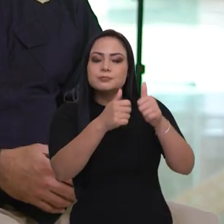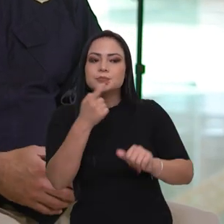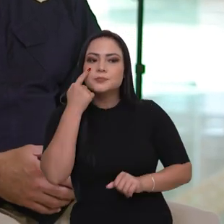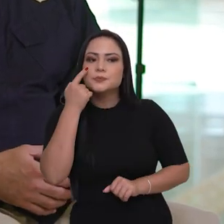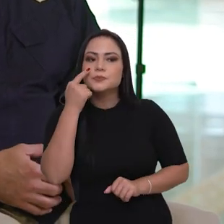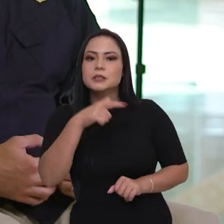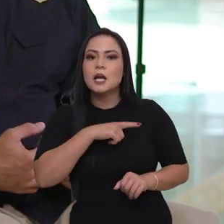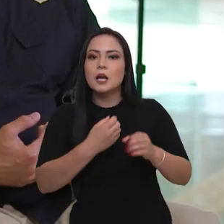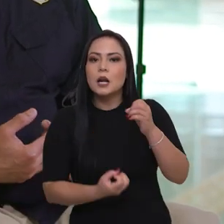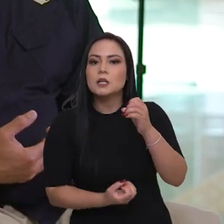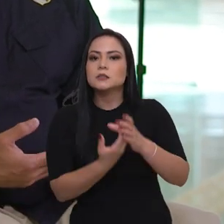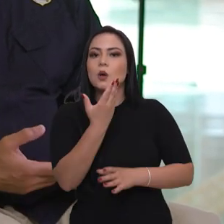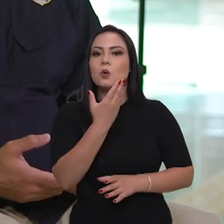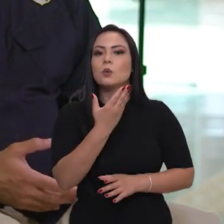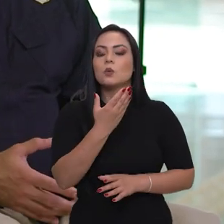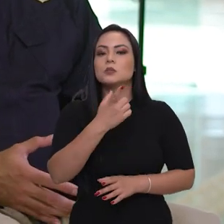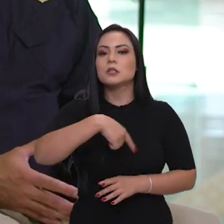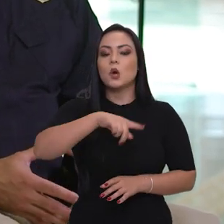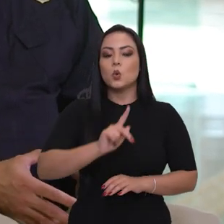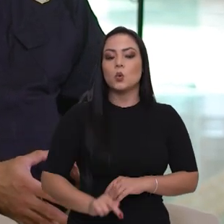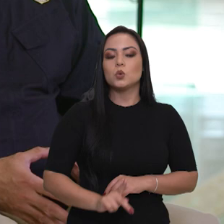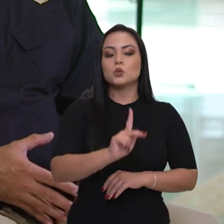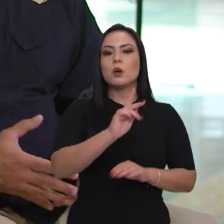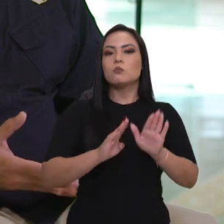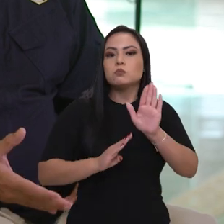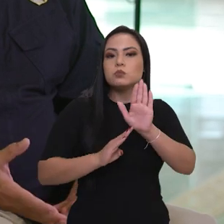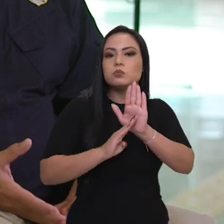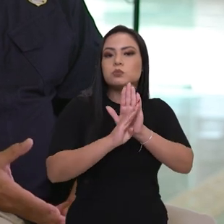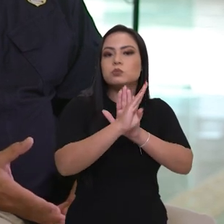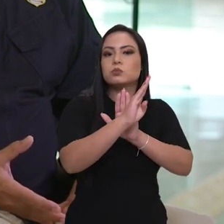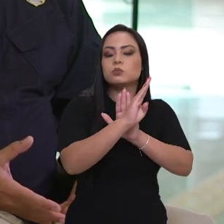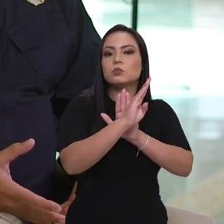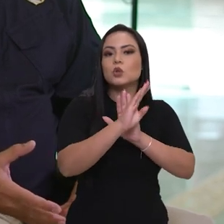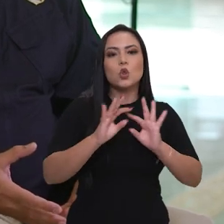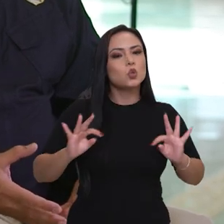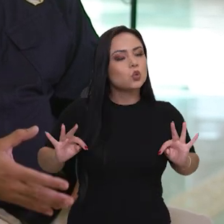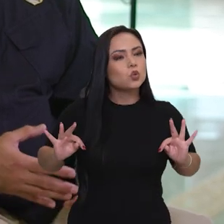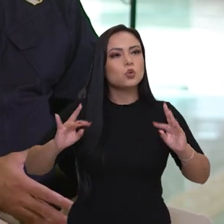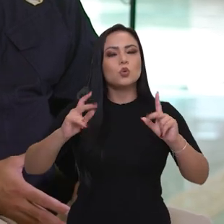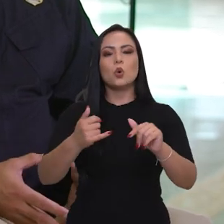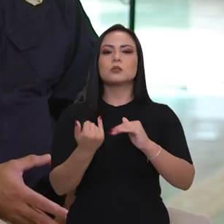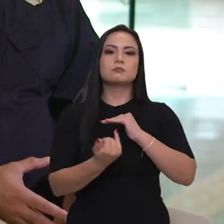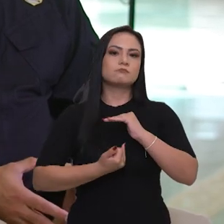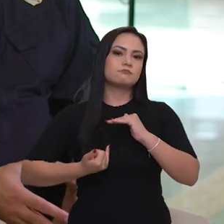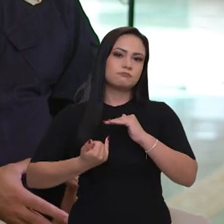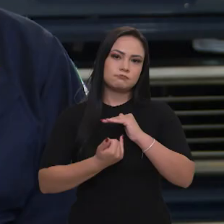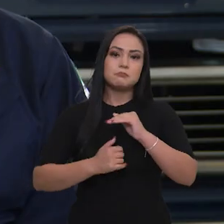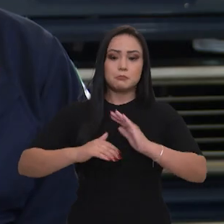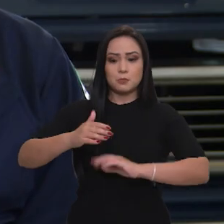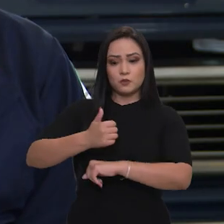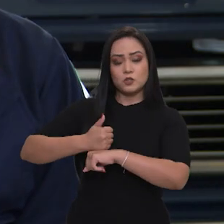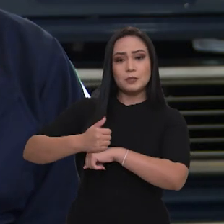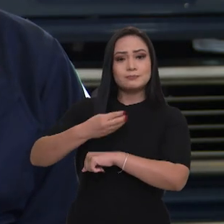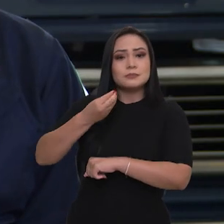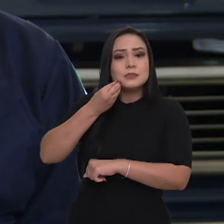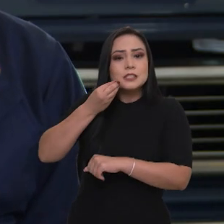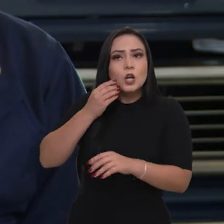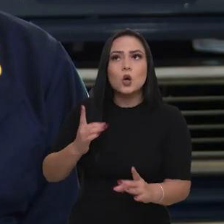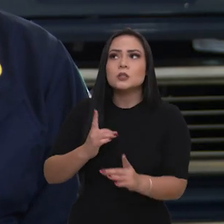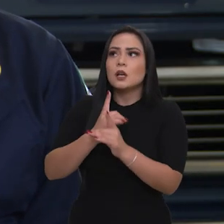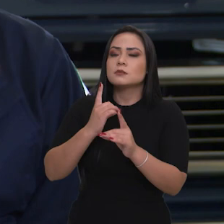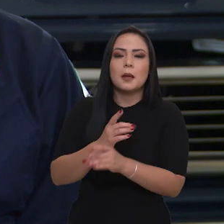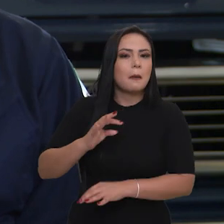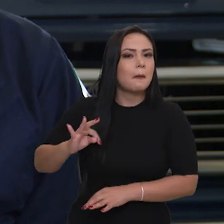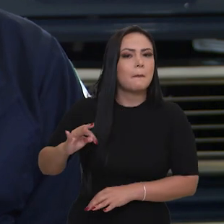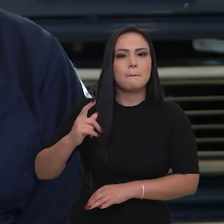revisitação, essa construção da continuidade de crescimento, toda instituição profissional busca